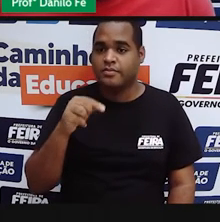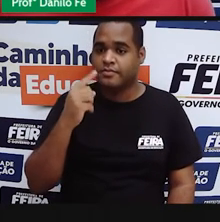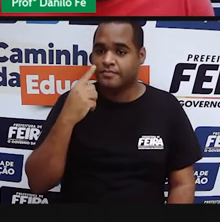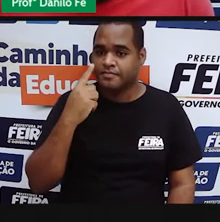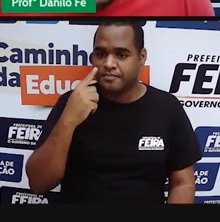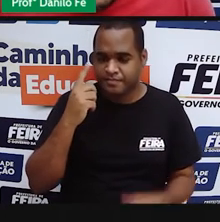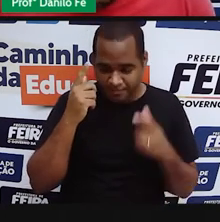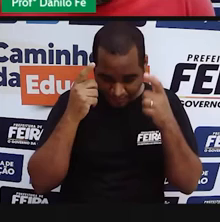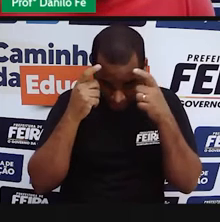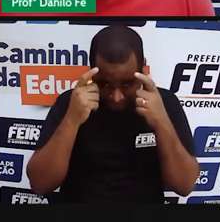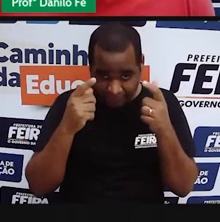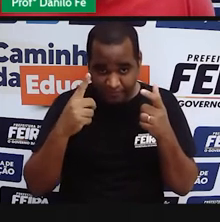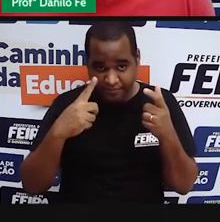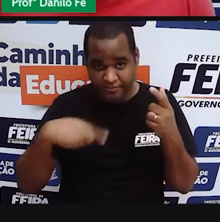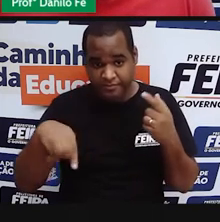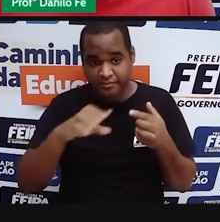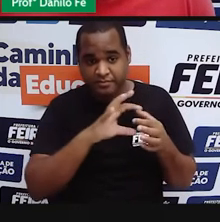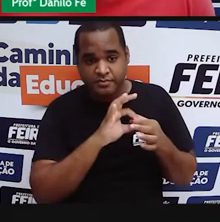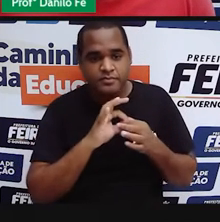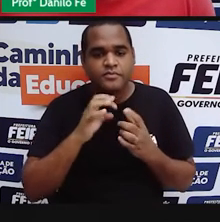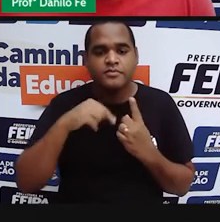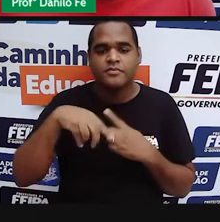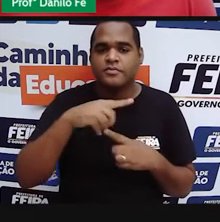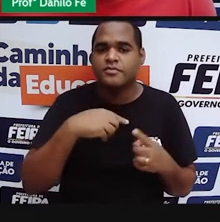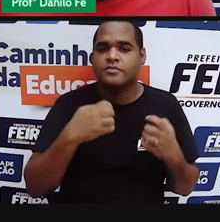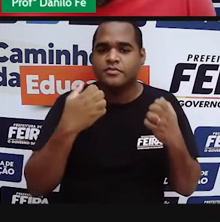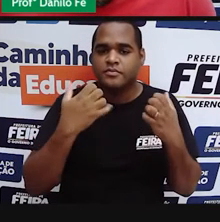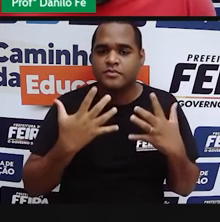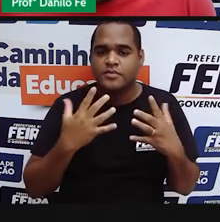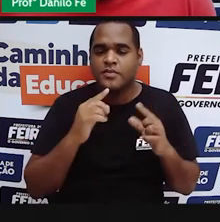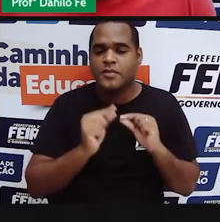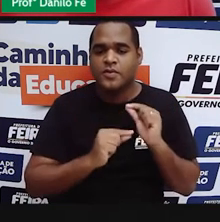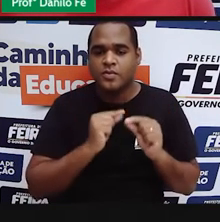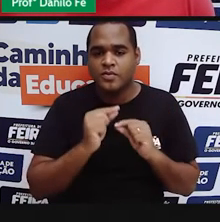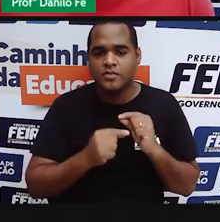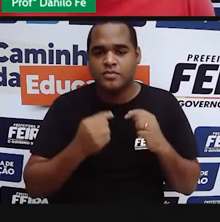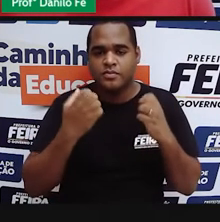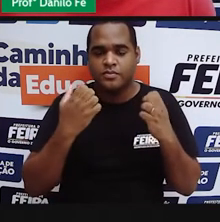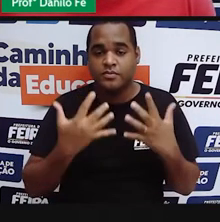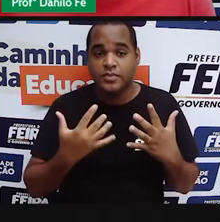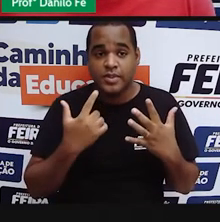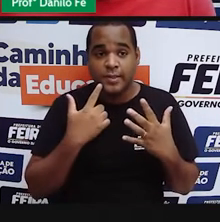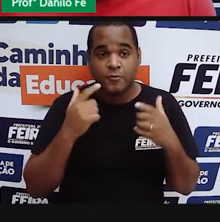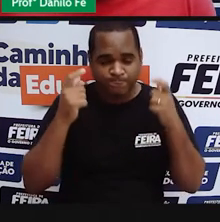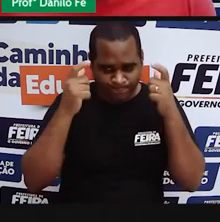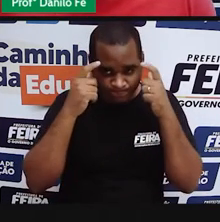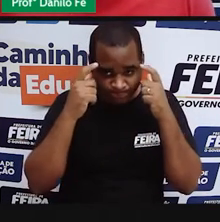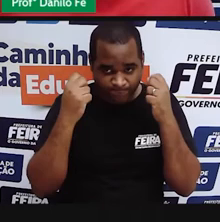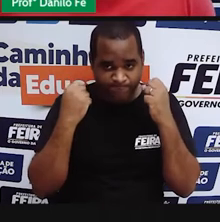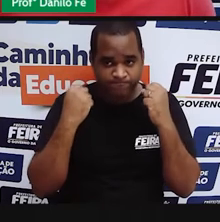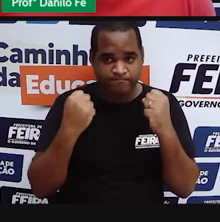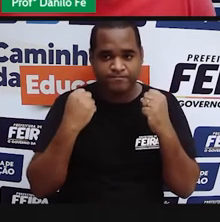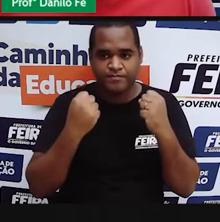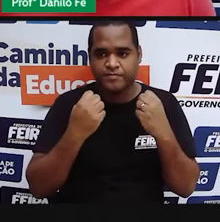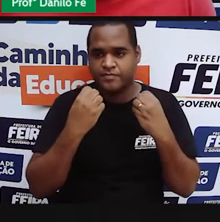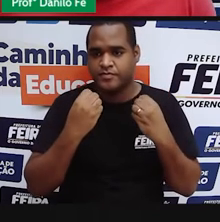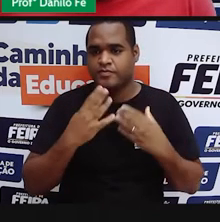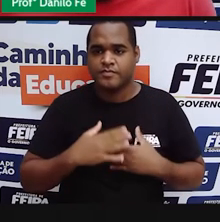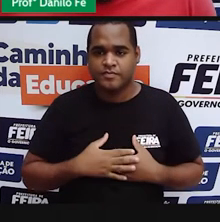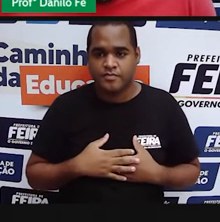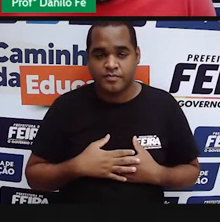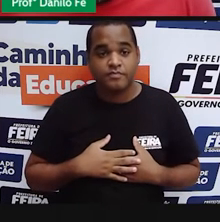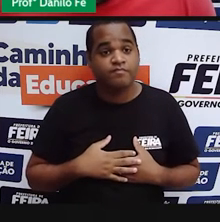Esse príncipe capaz de unir as cidades e formar um grande e poderoso rei.